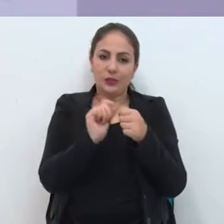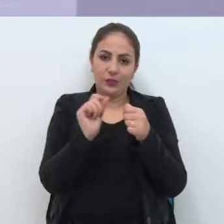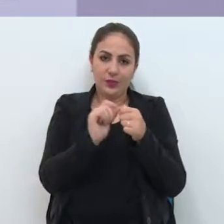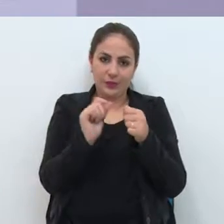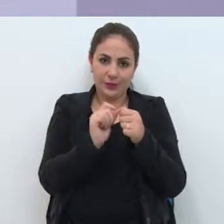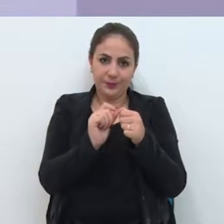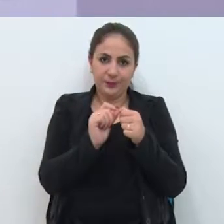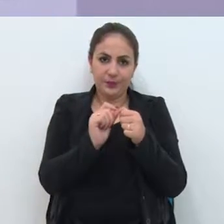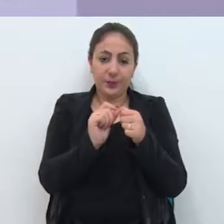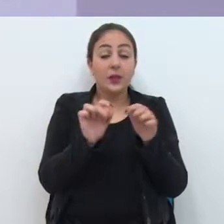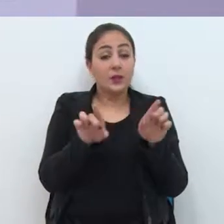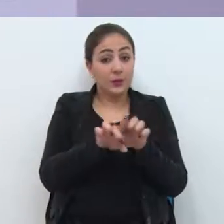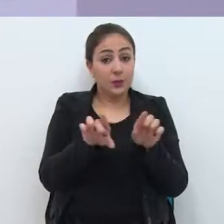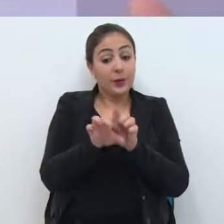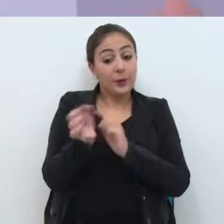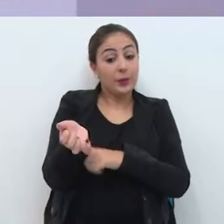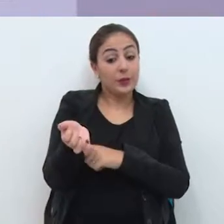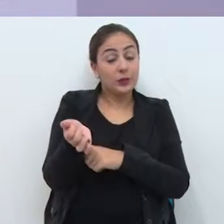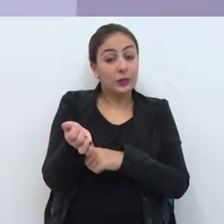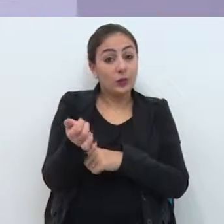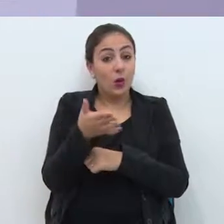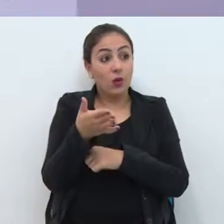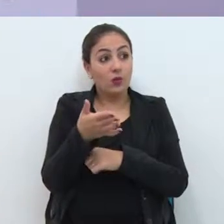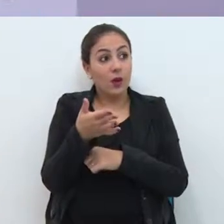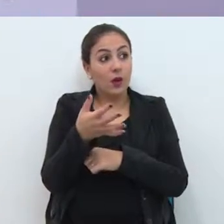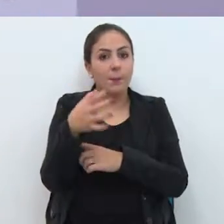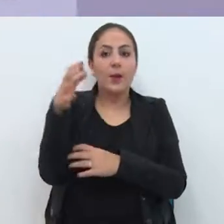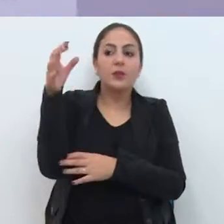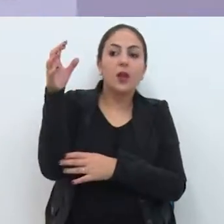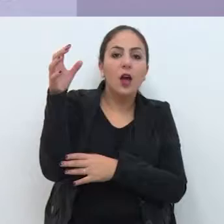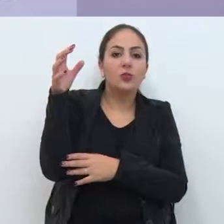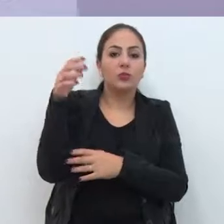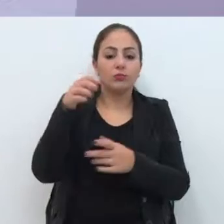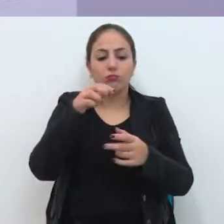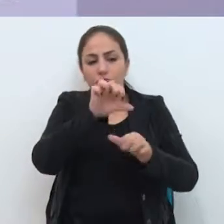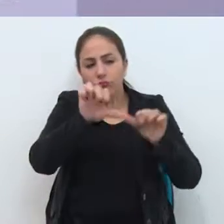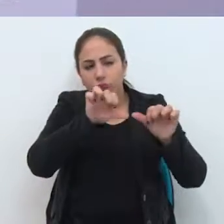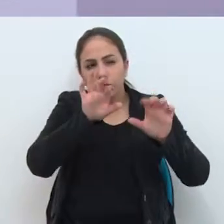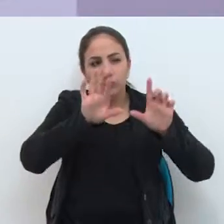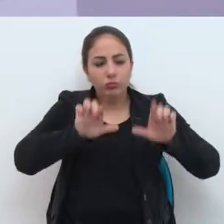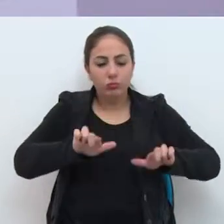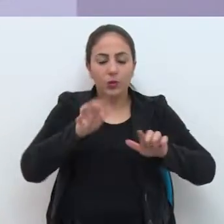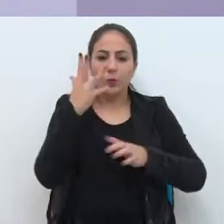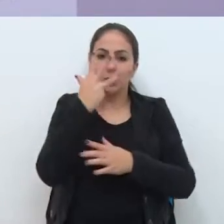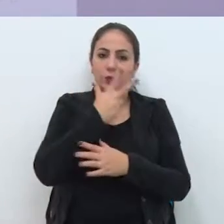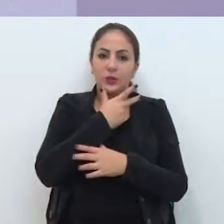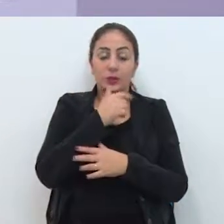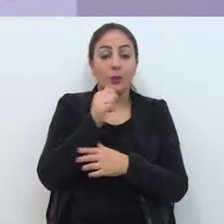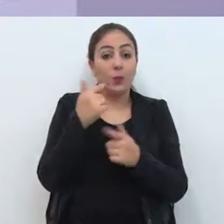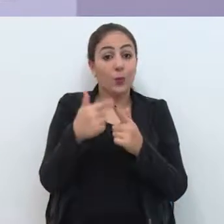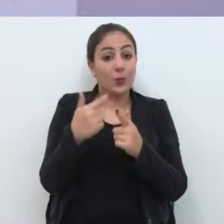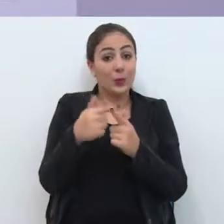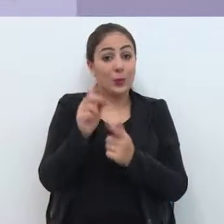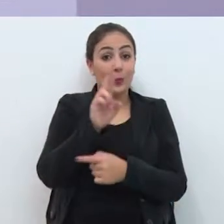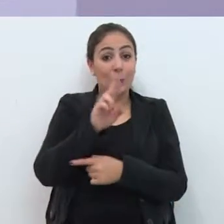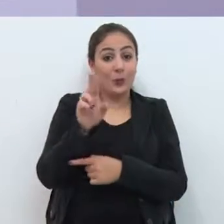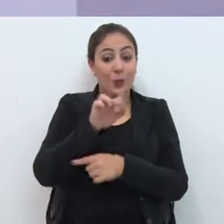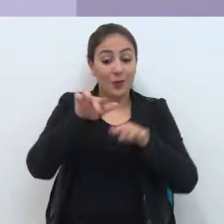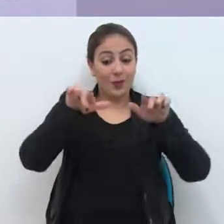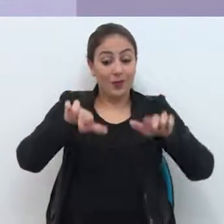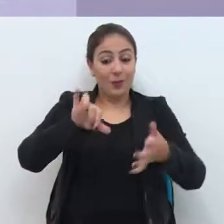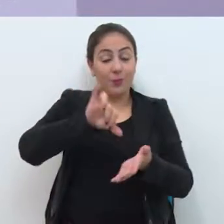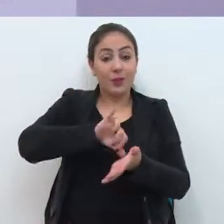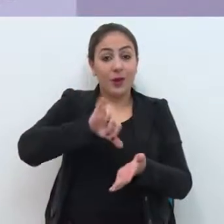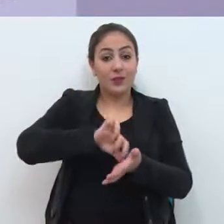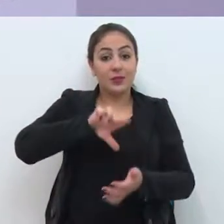feitas, inclusive, uma nova urbanização daquela praça, daquele espaço público, que, por sinal, pouca gente sabe, se chama Praça